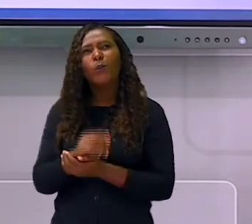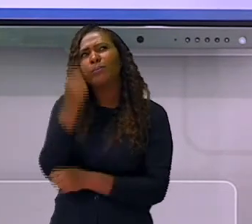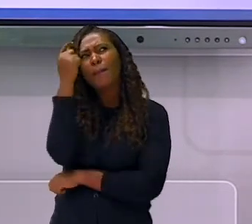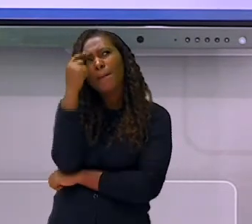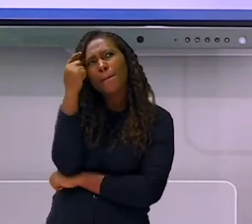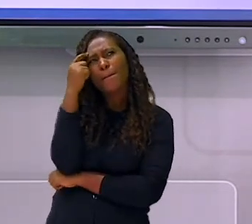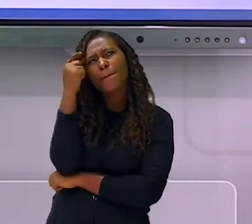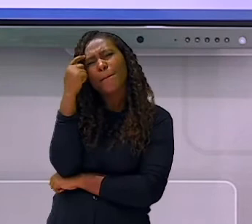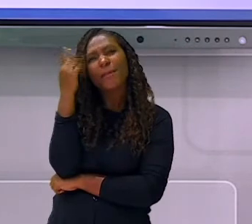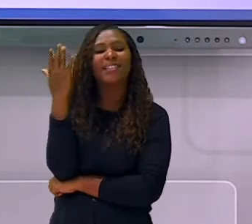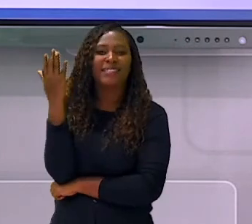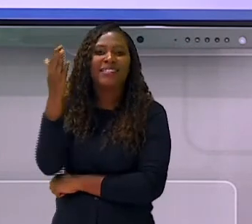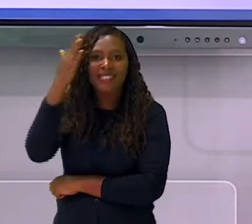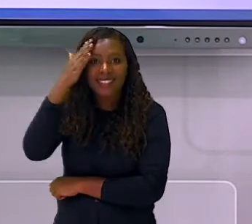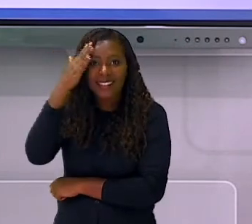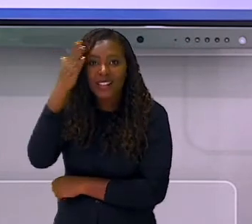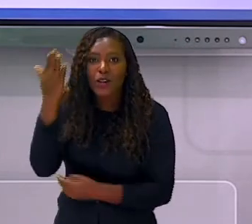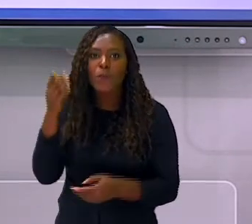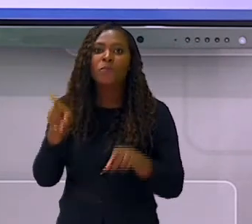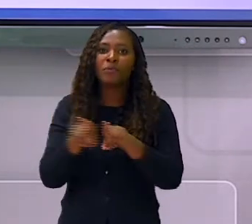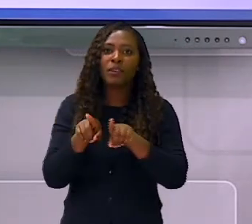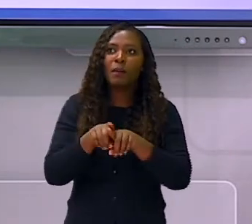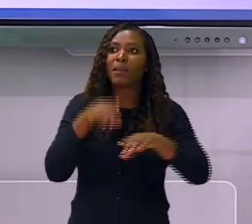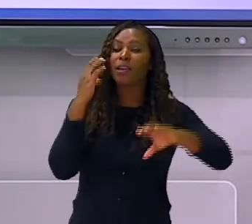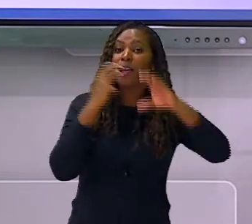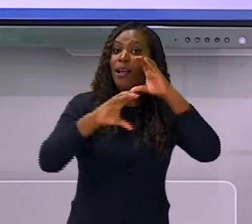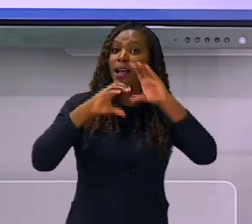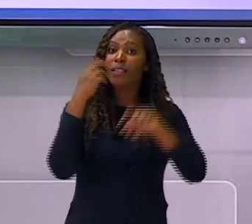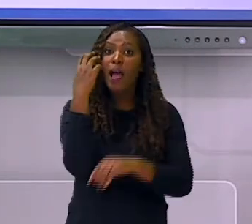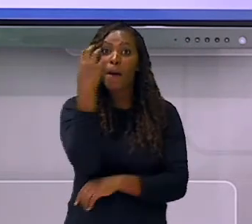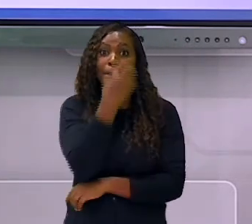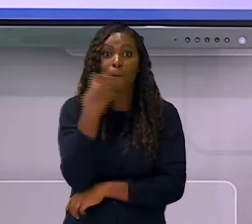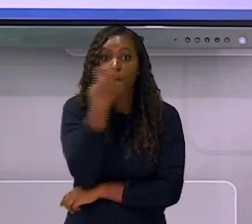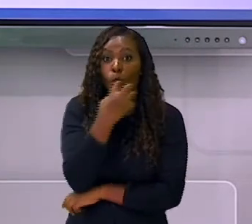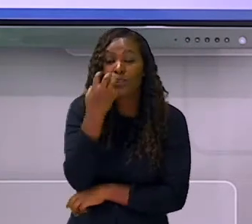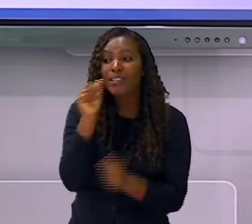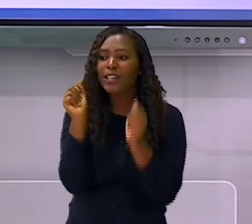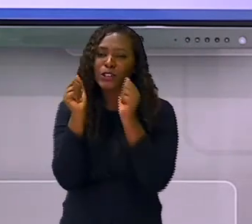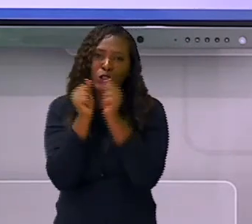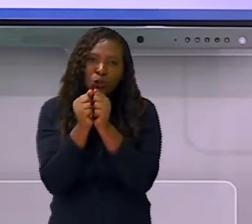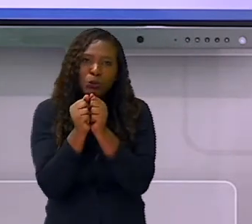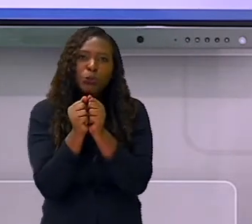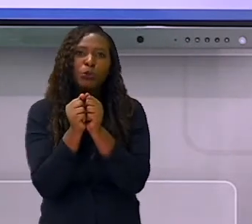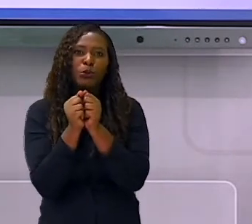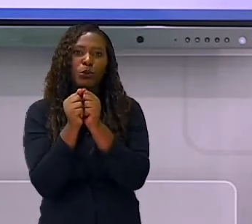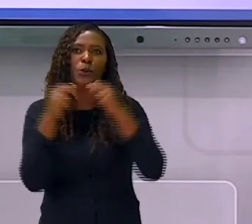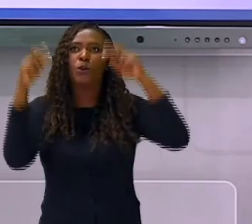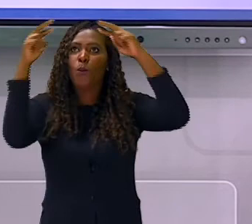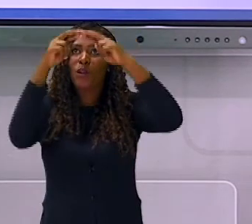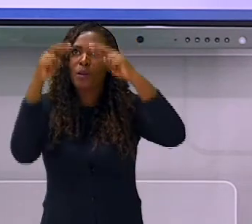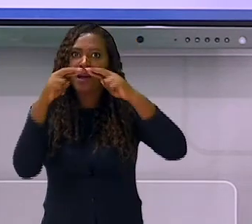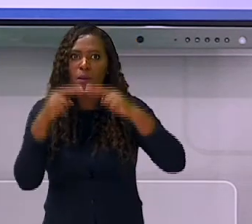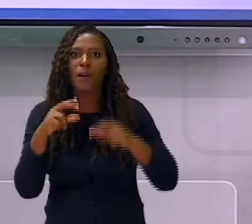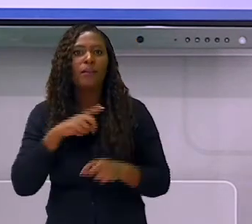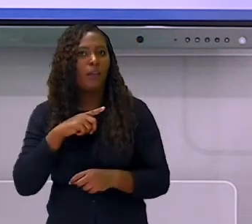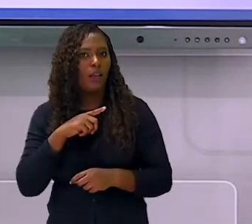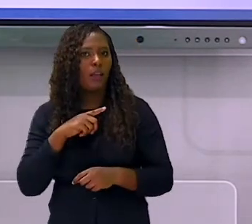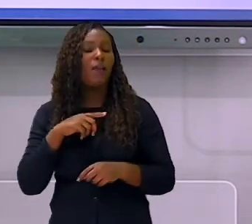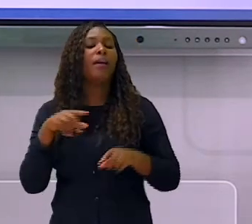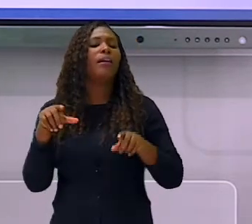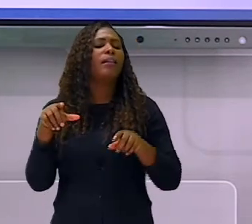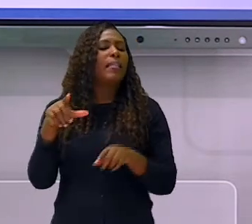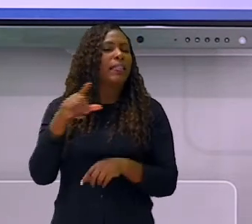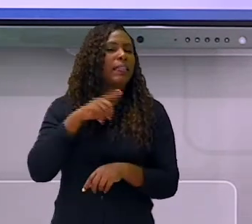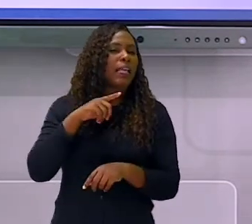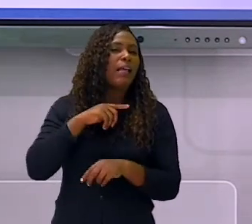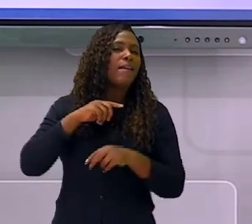e identificarem as rimas. As canções infantis ou as músicas folclóricas são ótimas para esse tipo